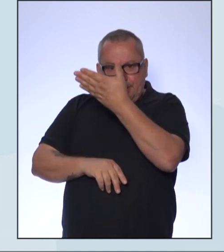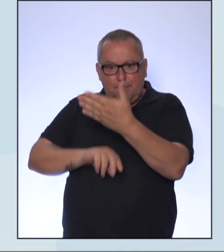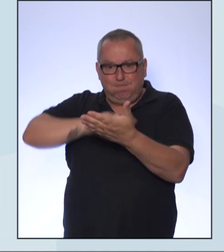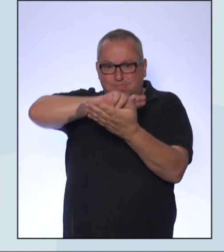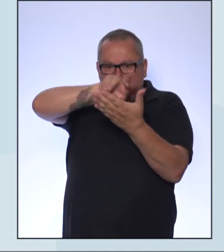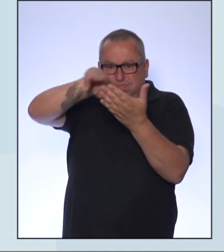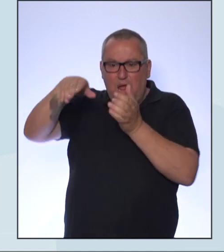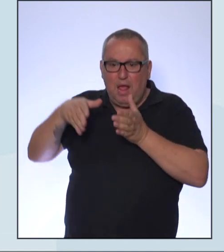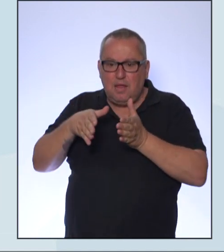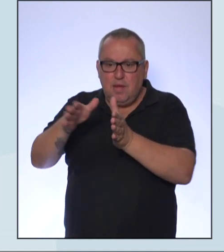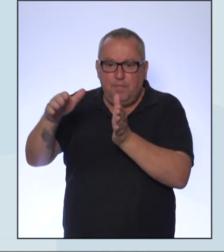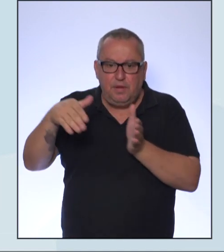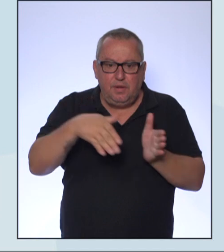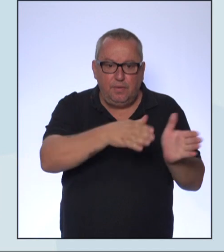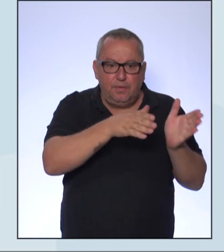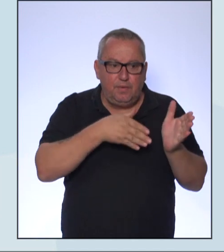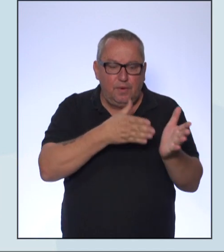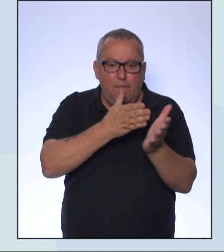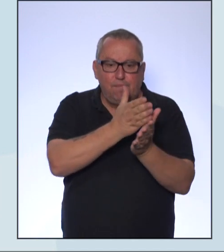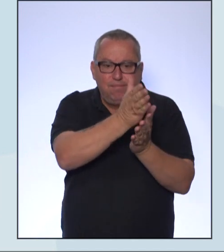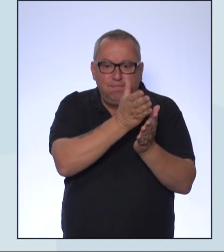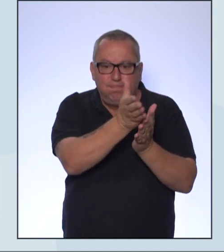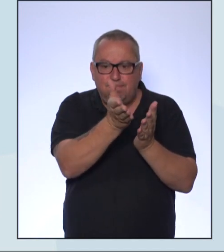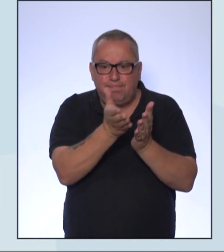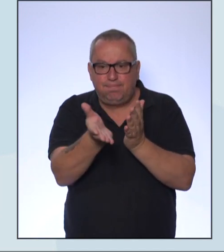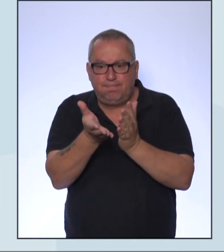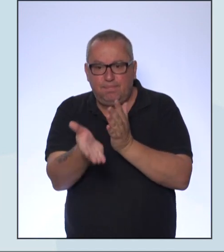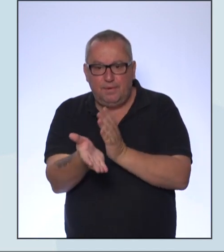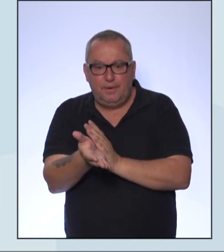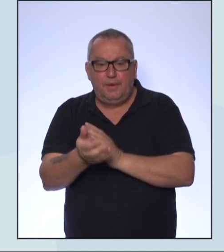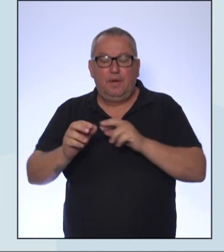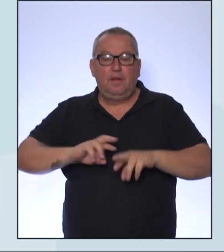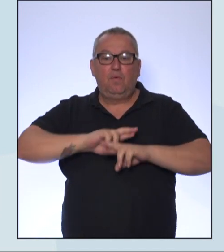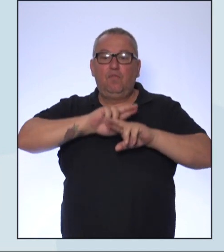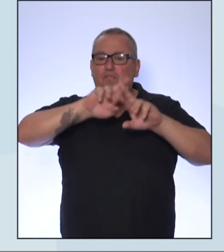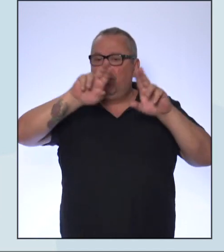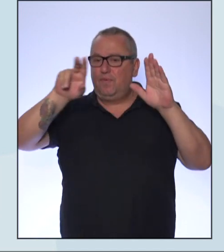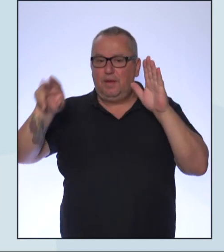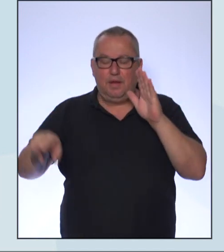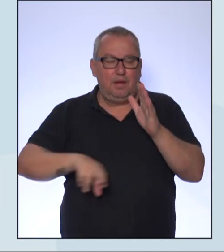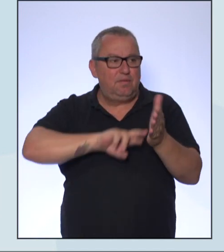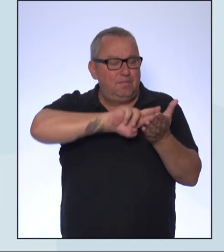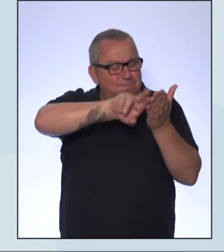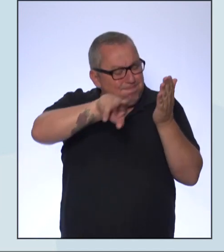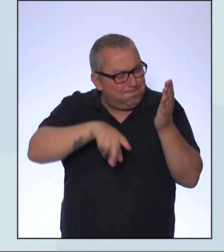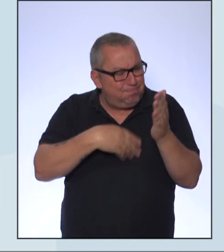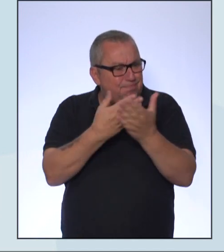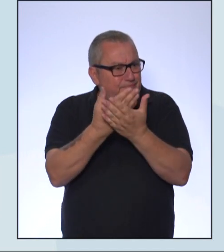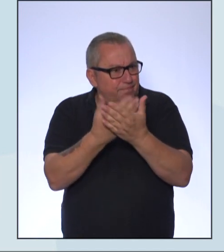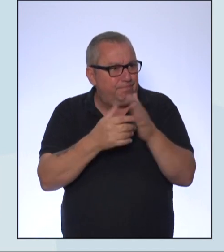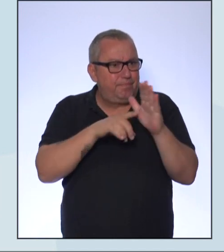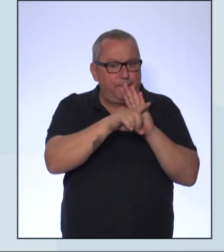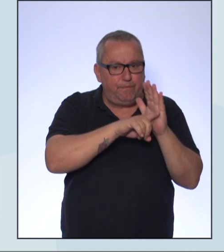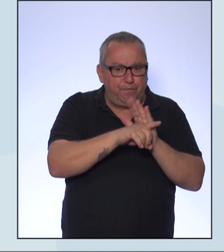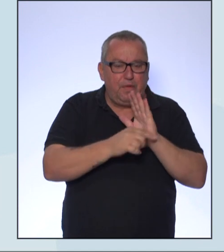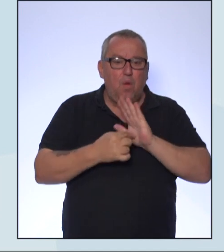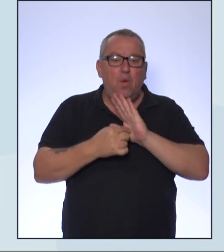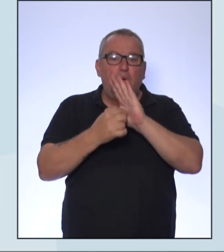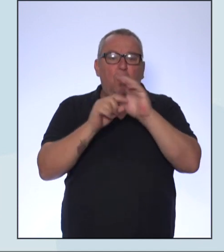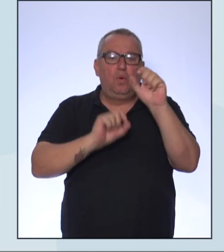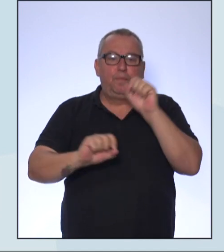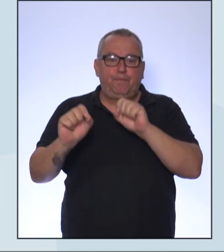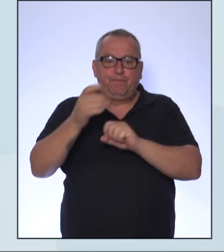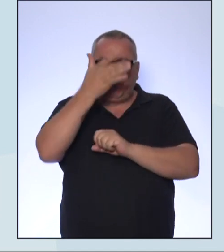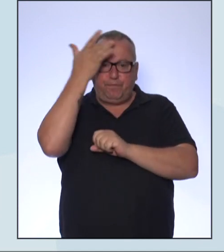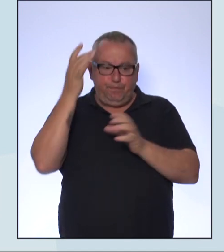rotas. Então, diversos estudos e pesquisas científicas apresentam evidências dos deslocamentos